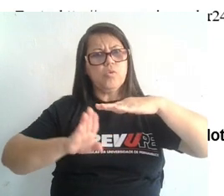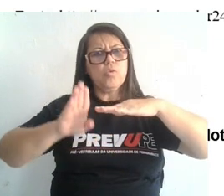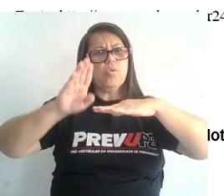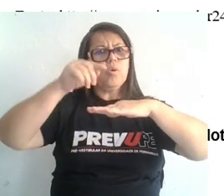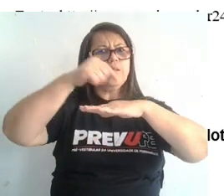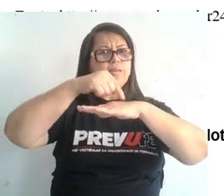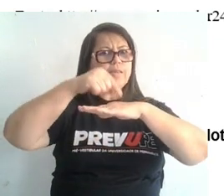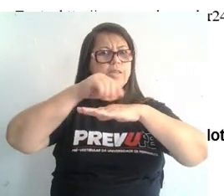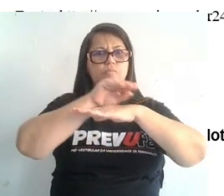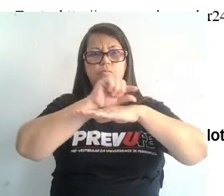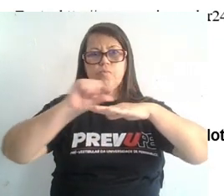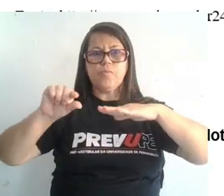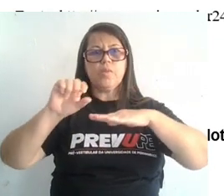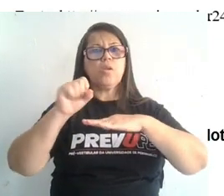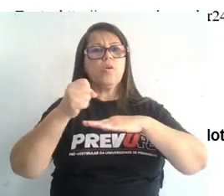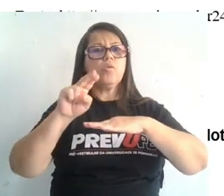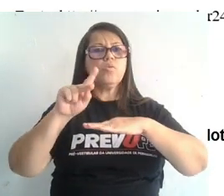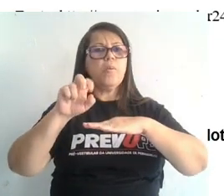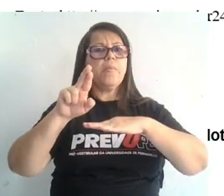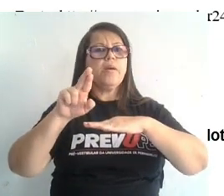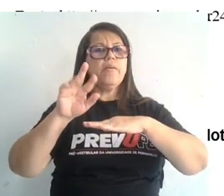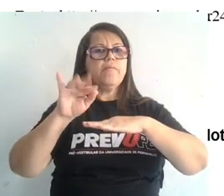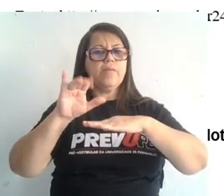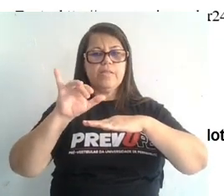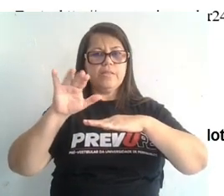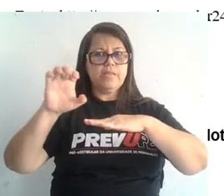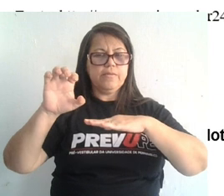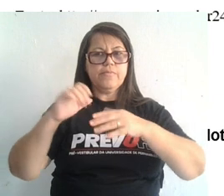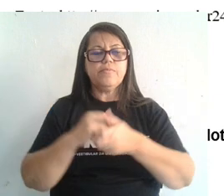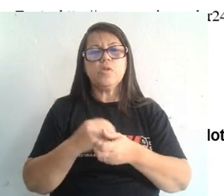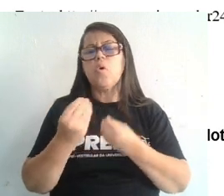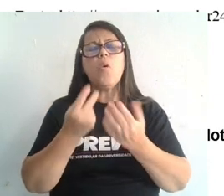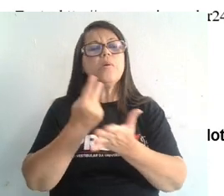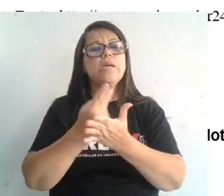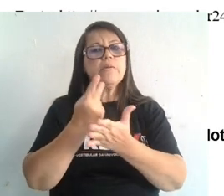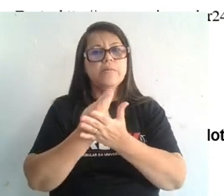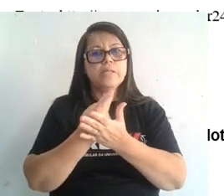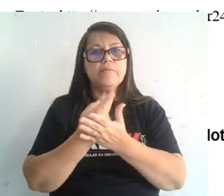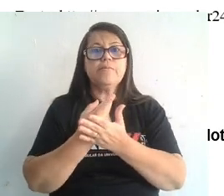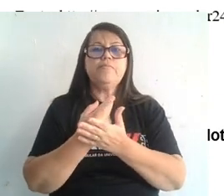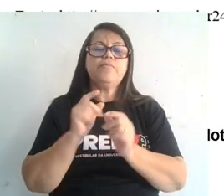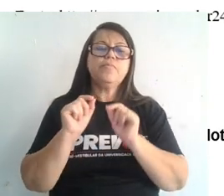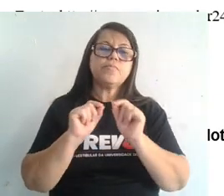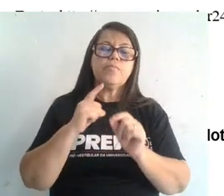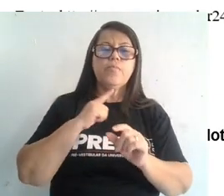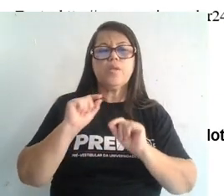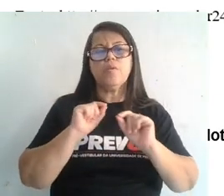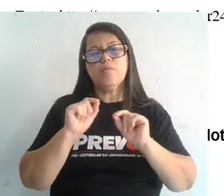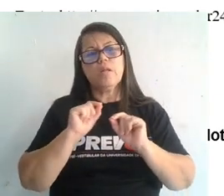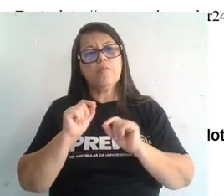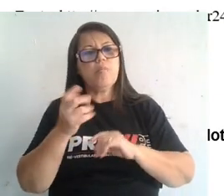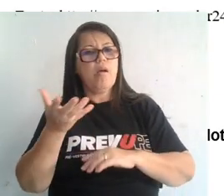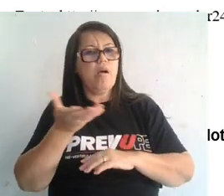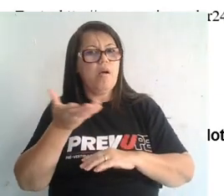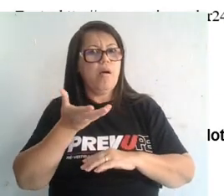Então, no começo, a gente vai ter o quê? Aqui seria a parte mais superficial. A gente tem uma elevação, uma velocidade mais